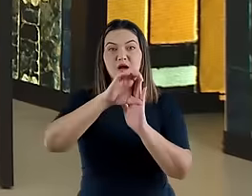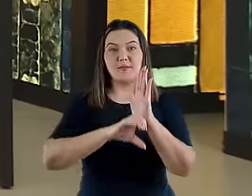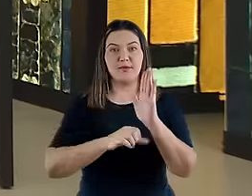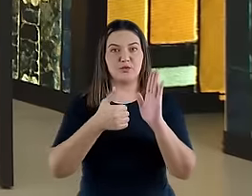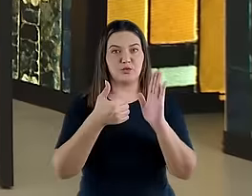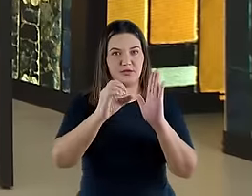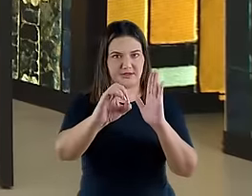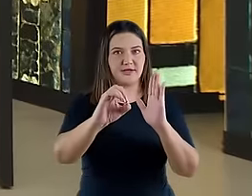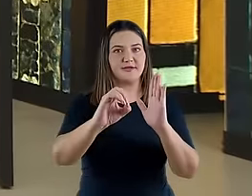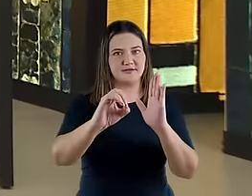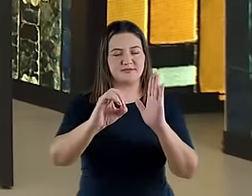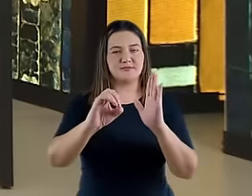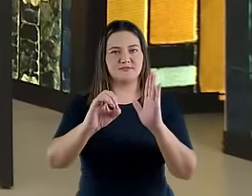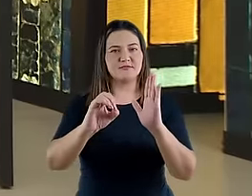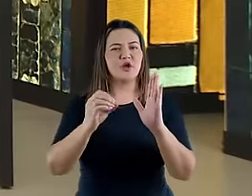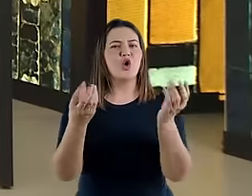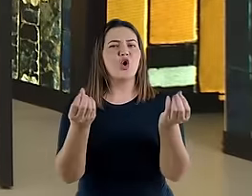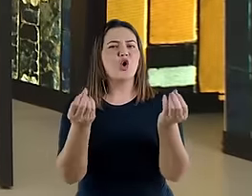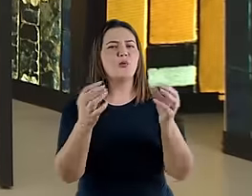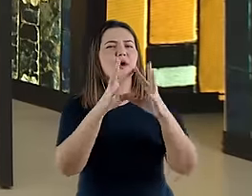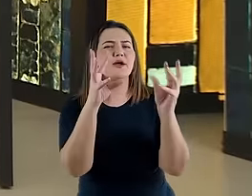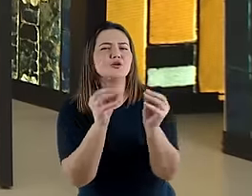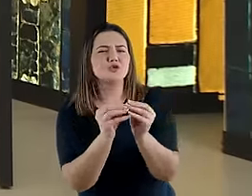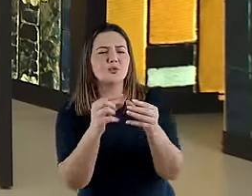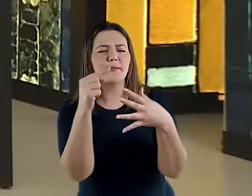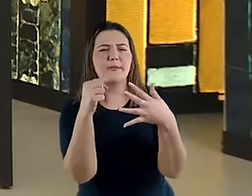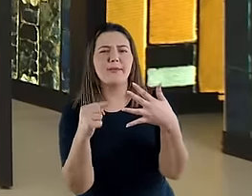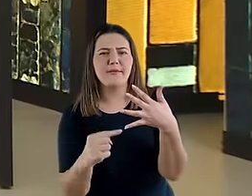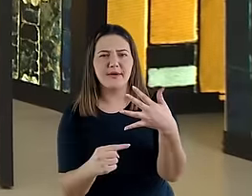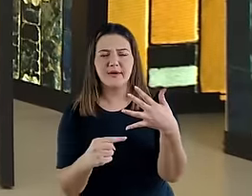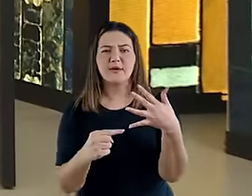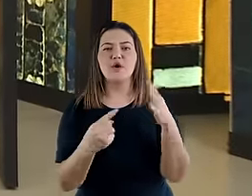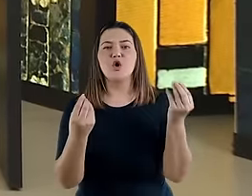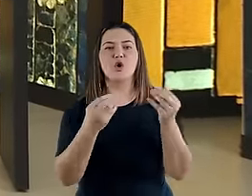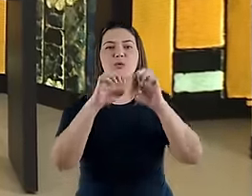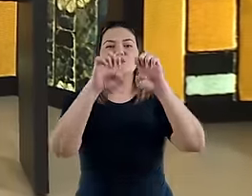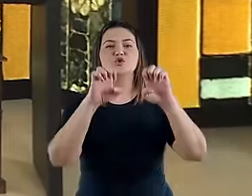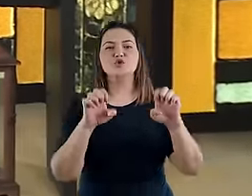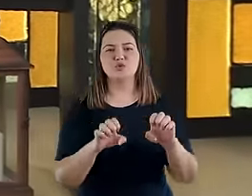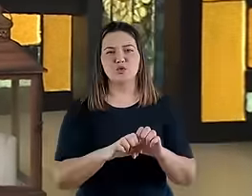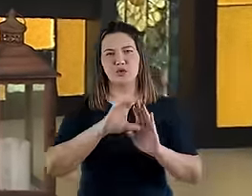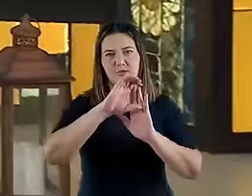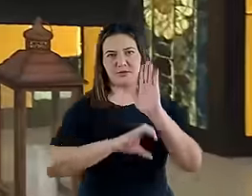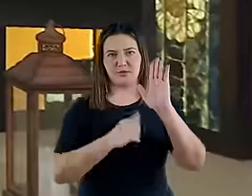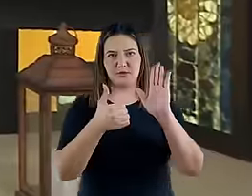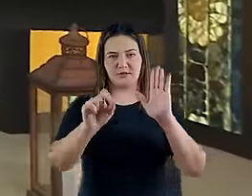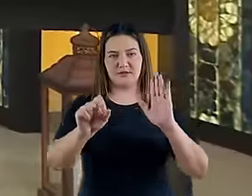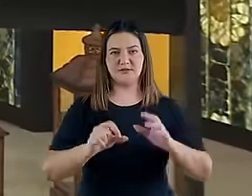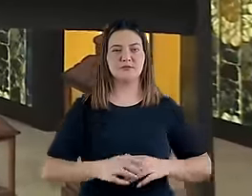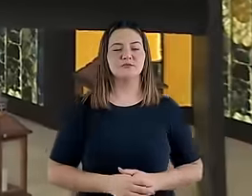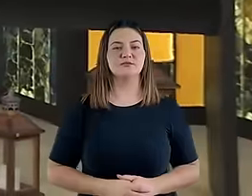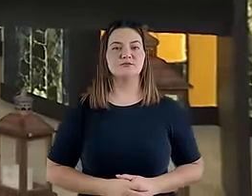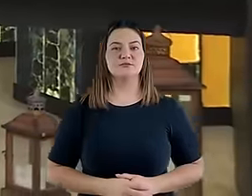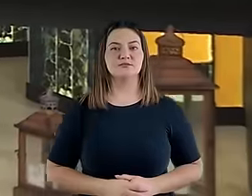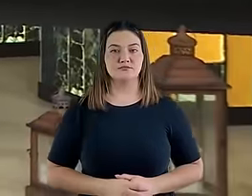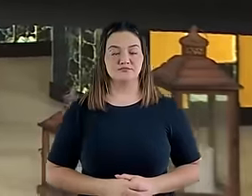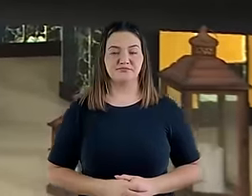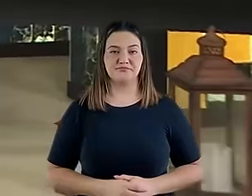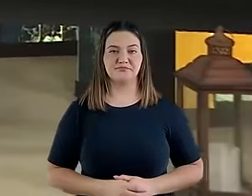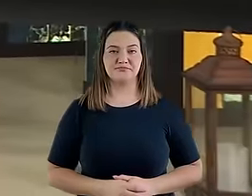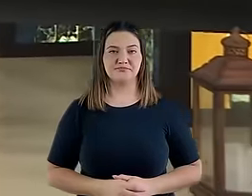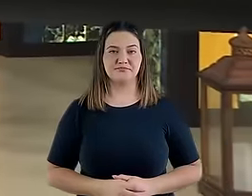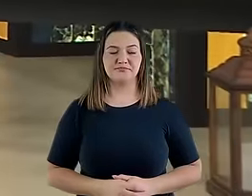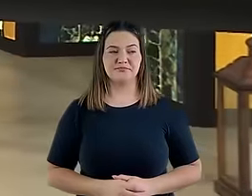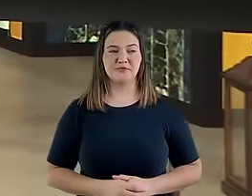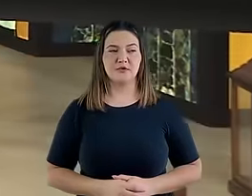Vamos ver um esboço desse capítulo e como ele pode ser estruturado. Eu vou colocar aqui na tela para você. O capítulo 10, num resumo,